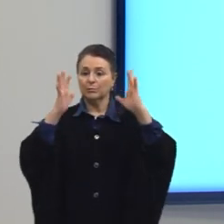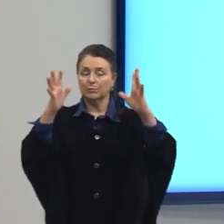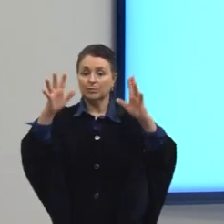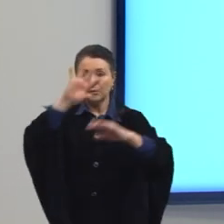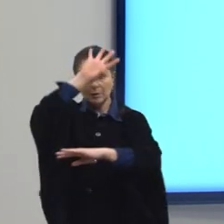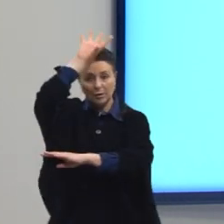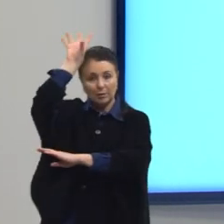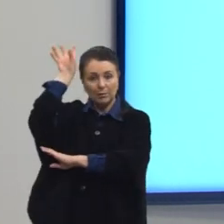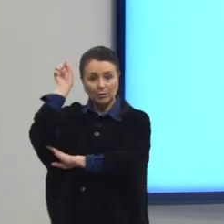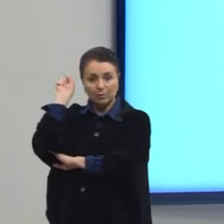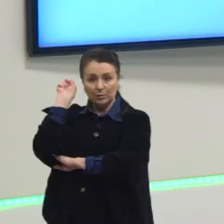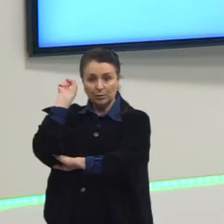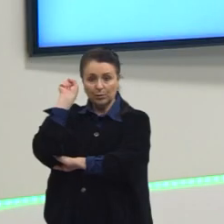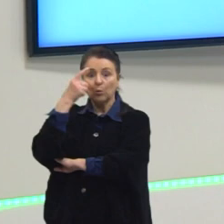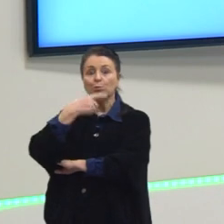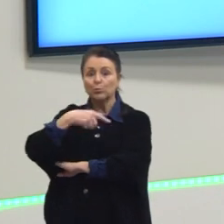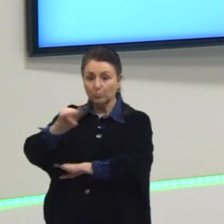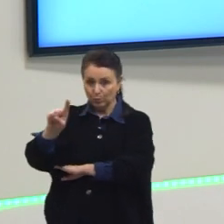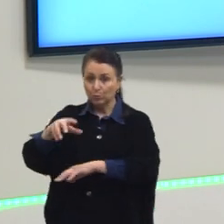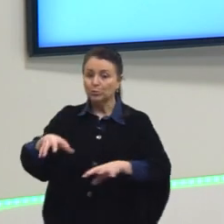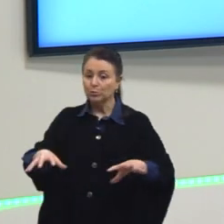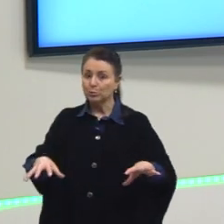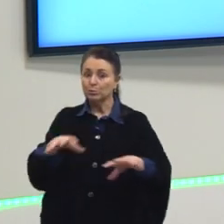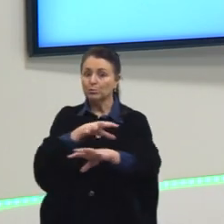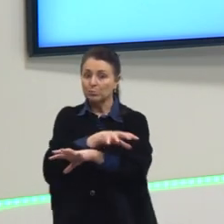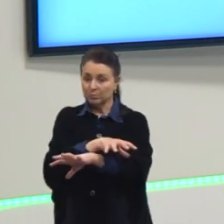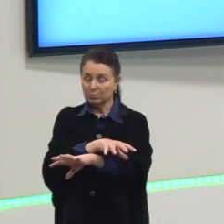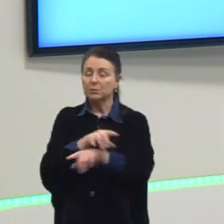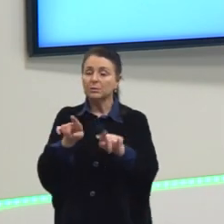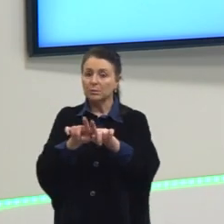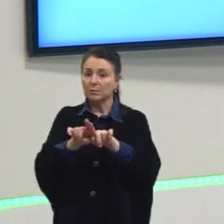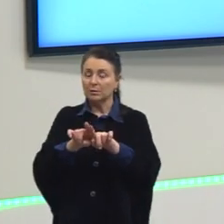Não que os outros não sejam, Mas esses são os principais.